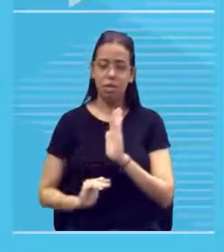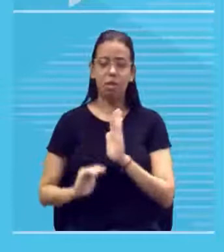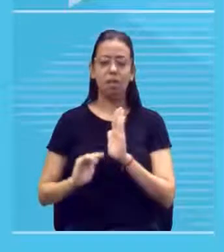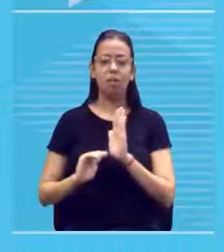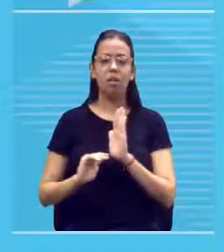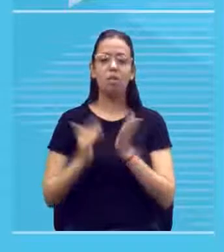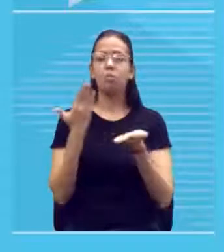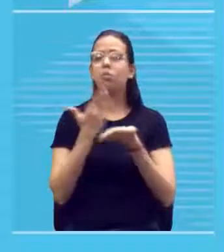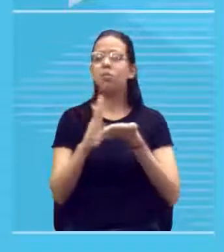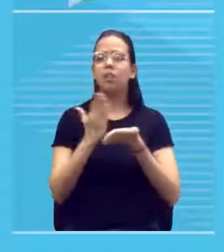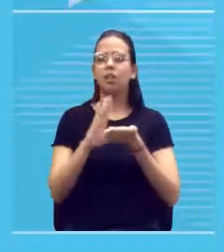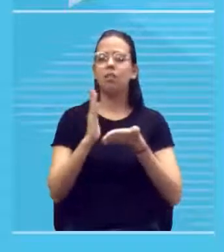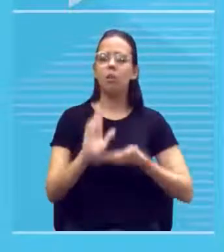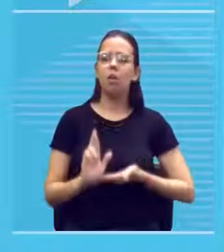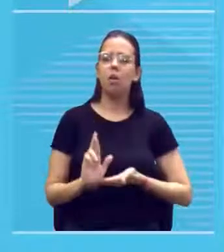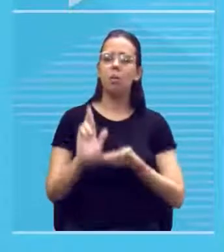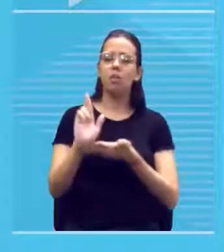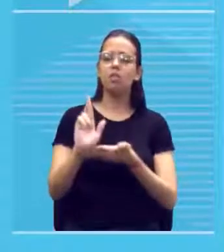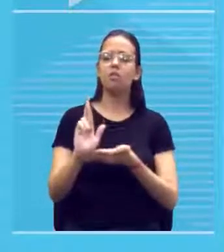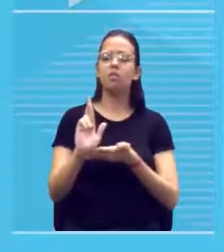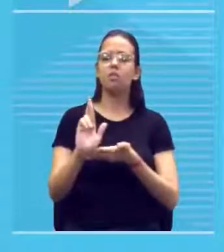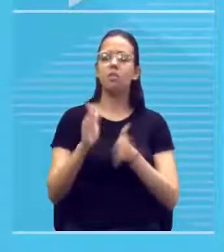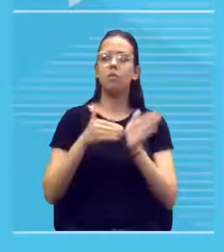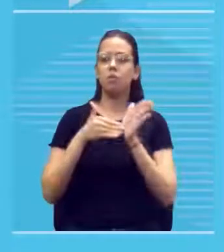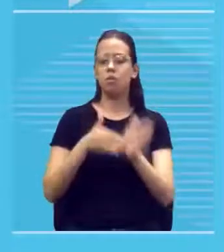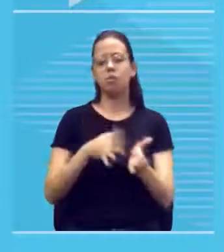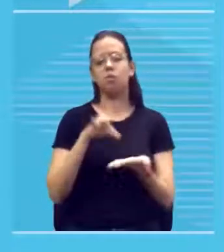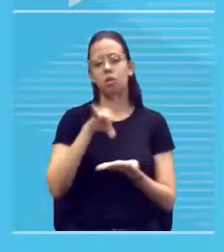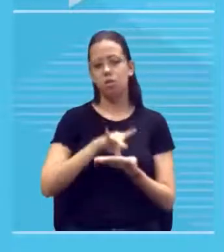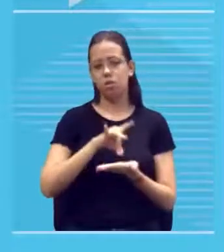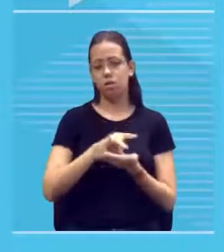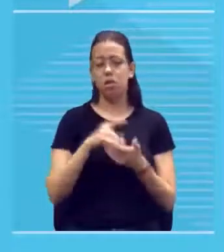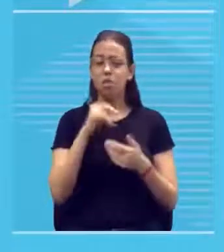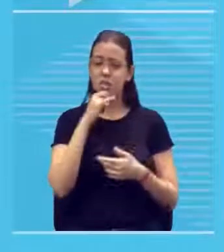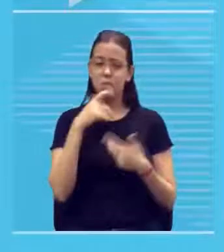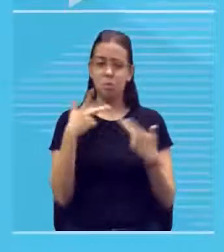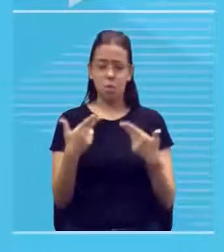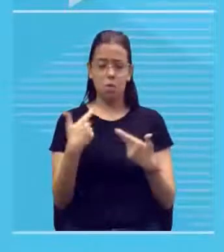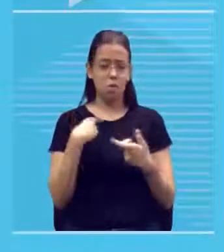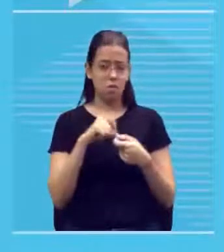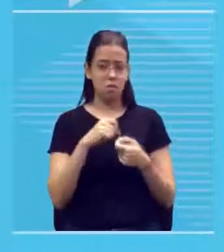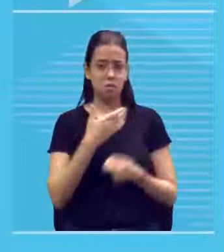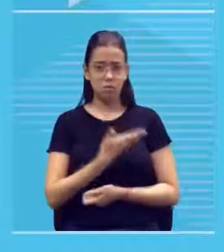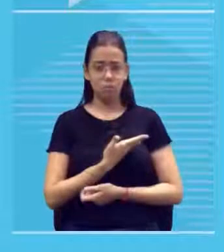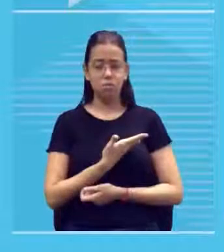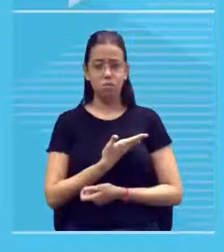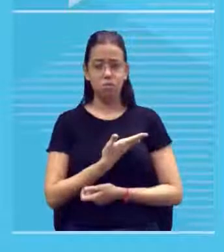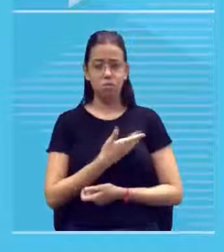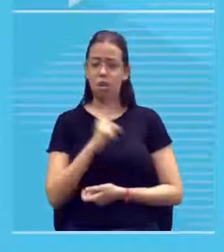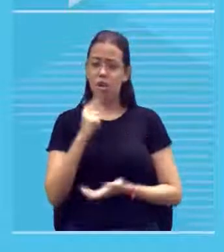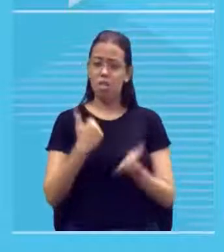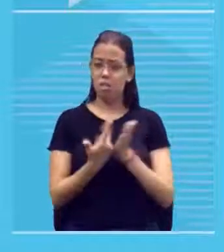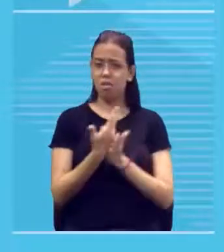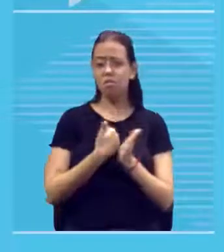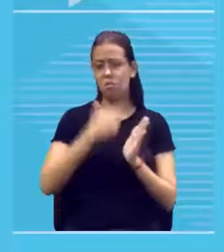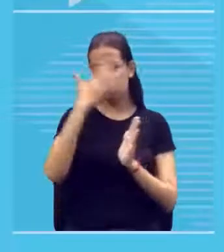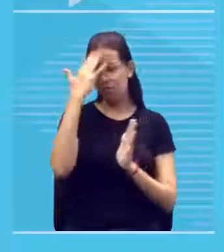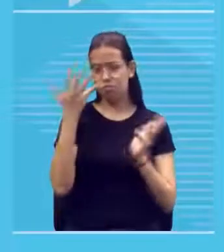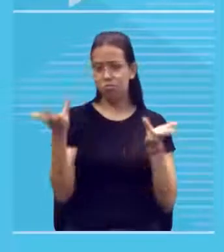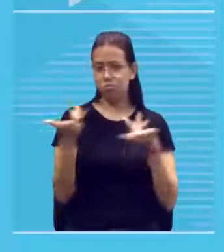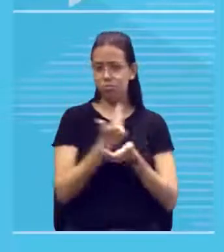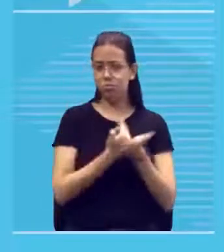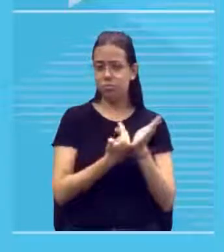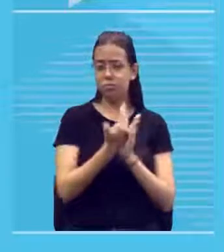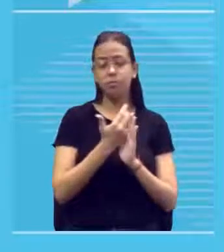representar fielmente a realidade o que eu acabei de fazer é um desenho eu sei desenhar agora eu não